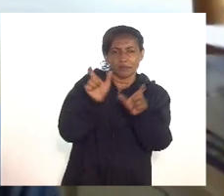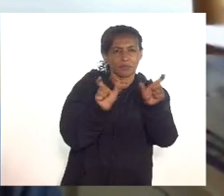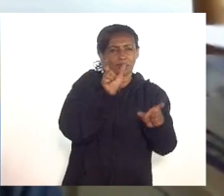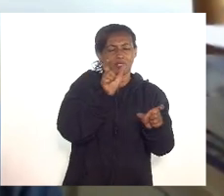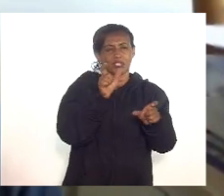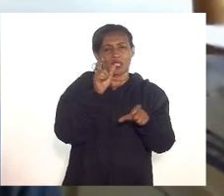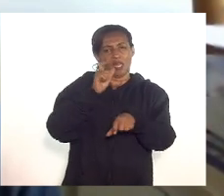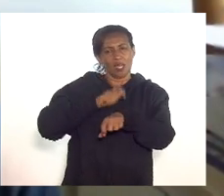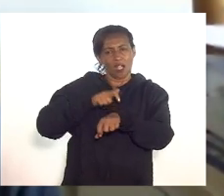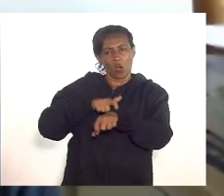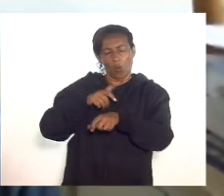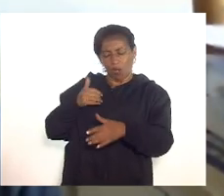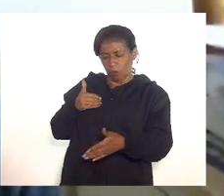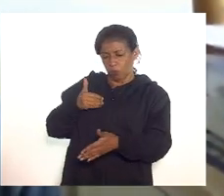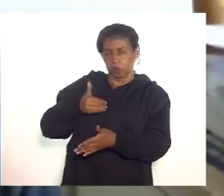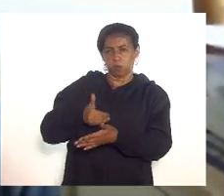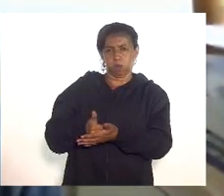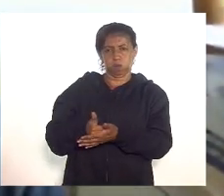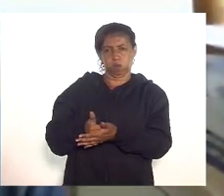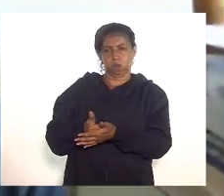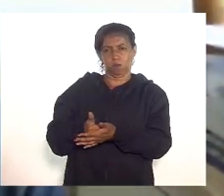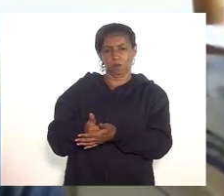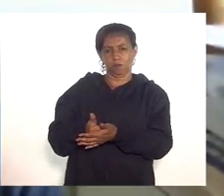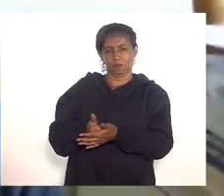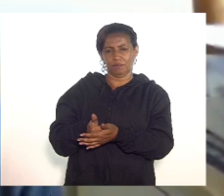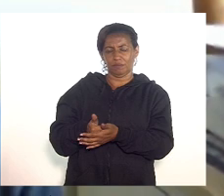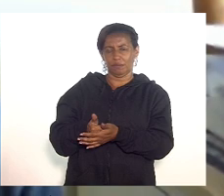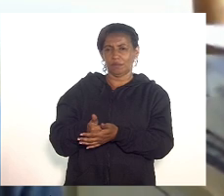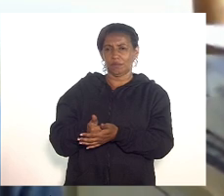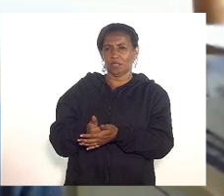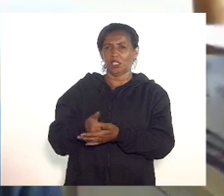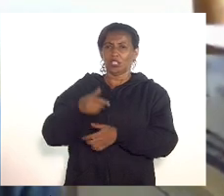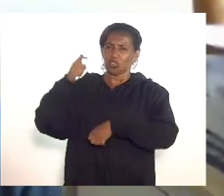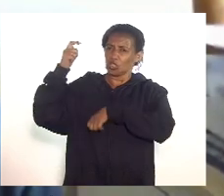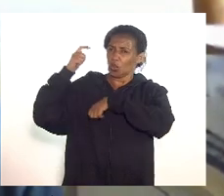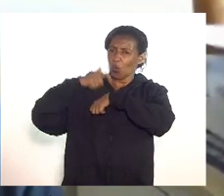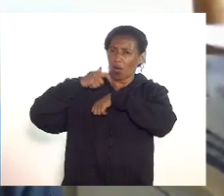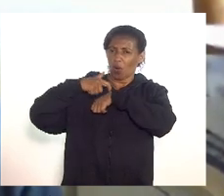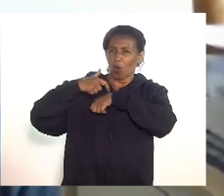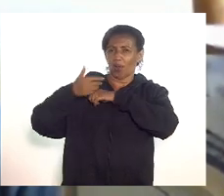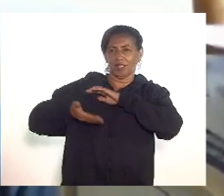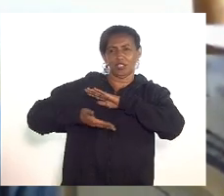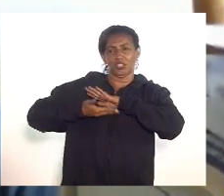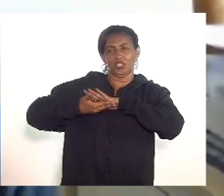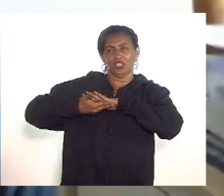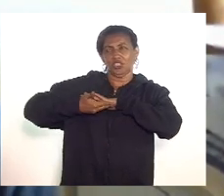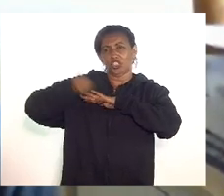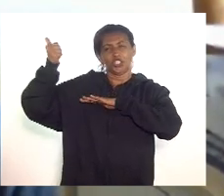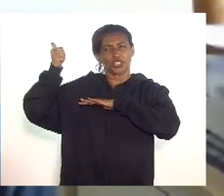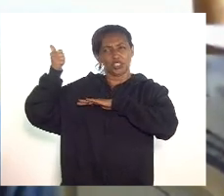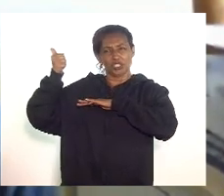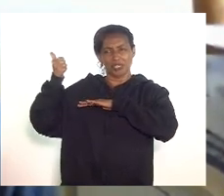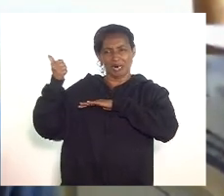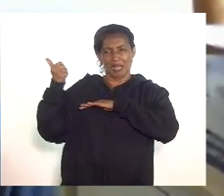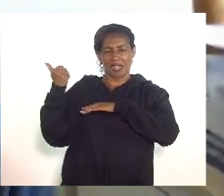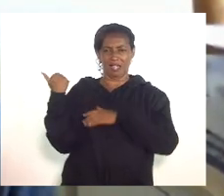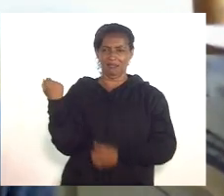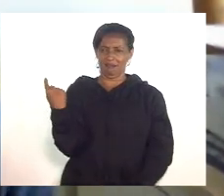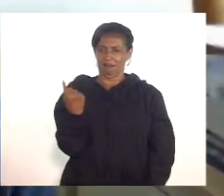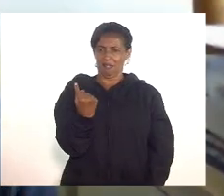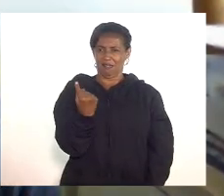hora de remover do posto o carcereiro inominável que nos transformou a todos